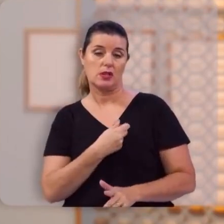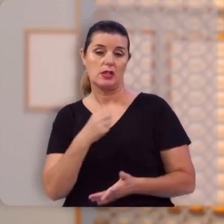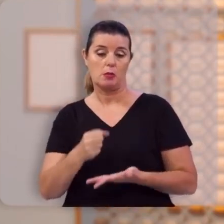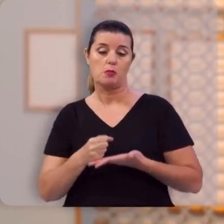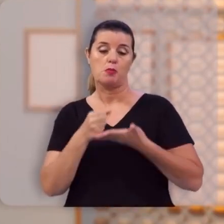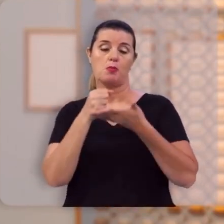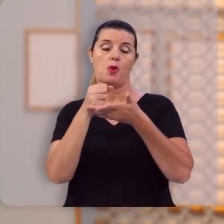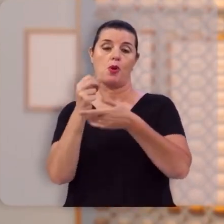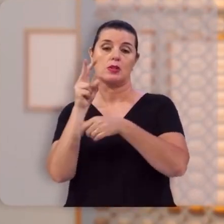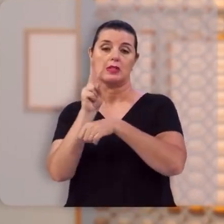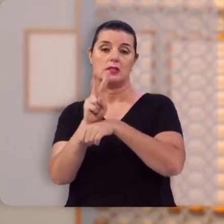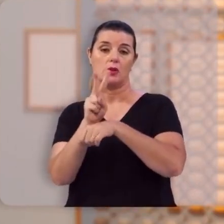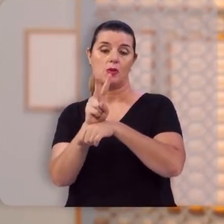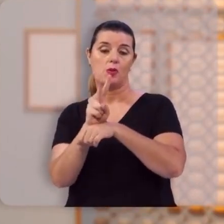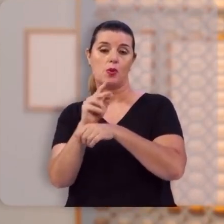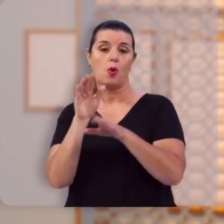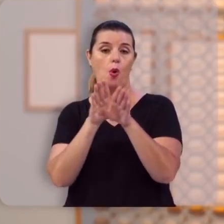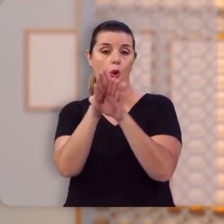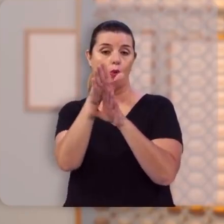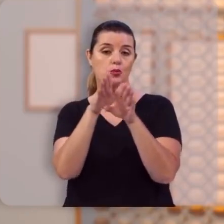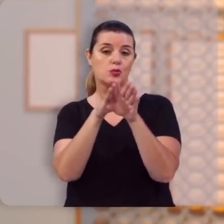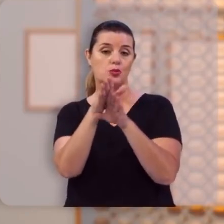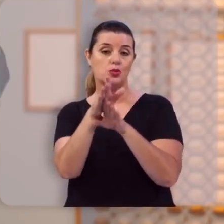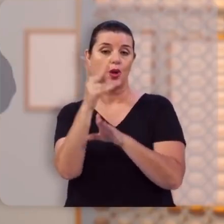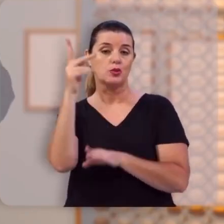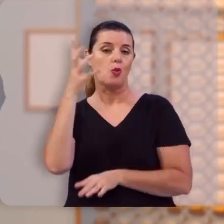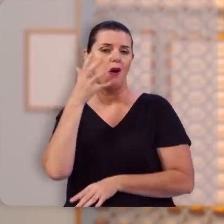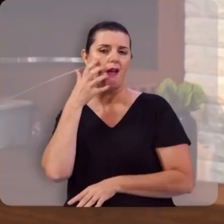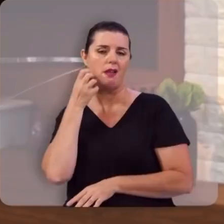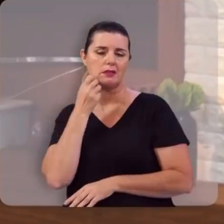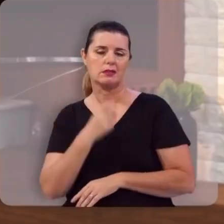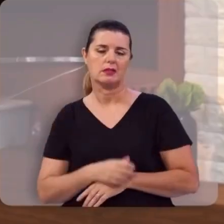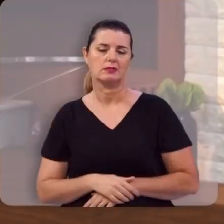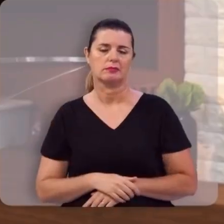provedor ele é o seu consolador ele é a sua herança